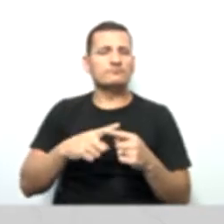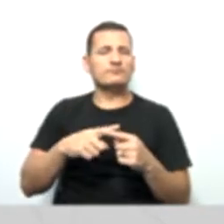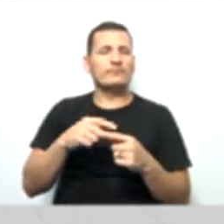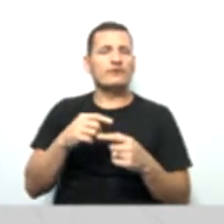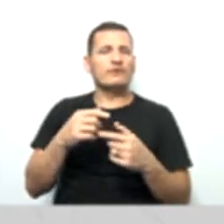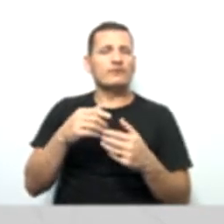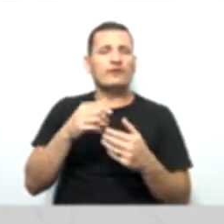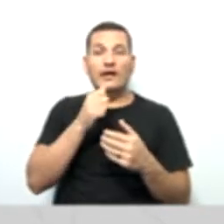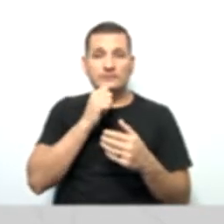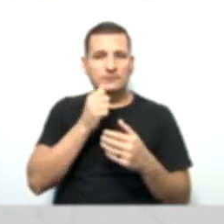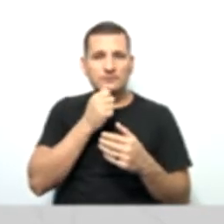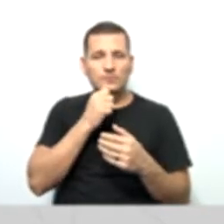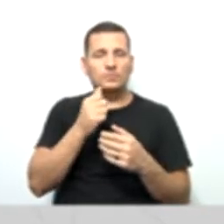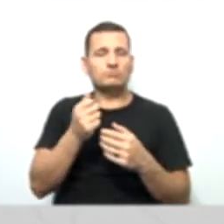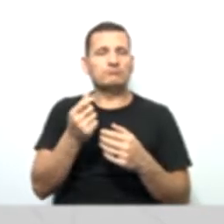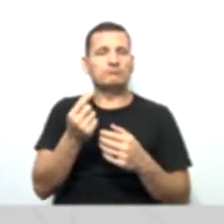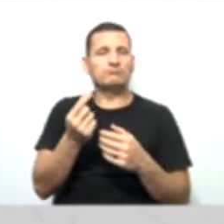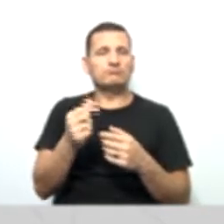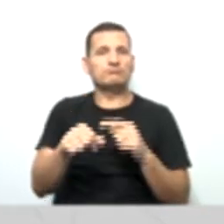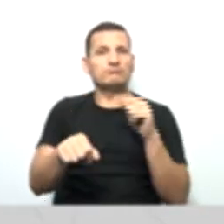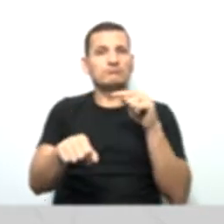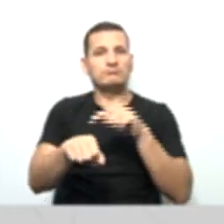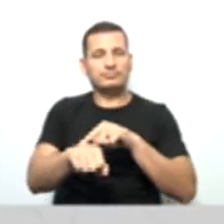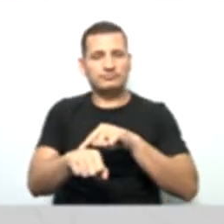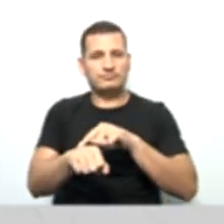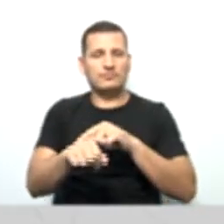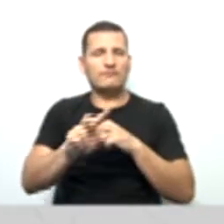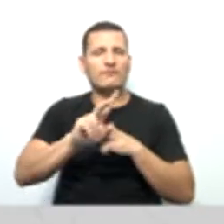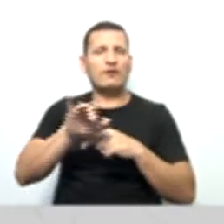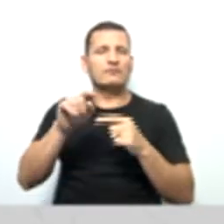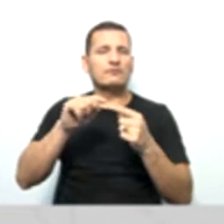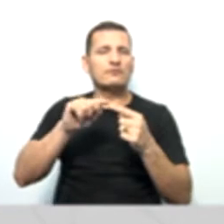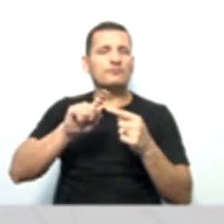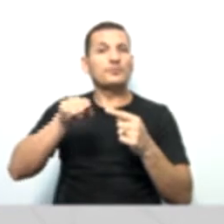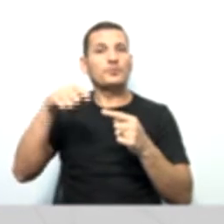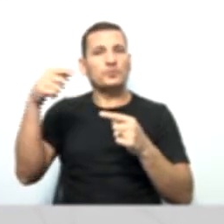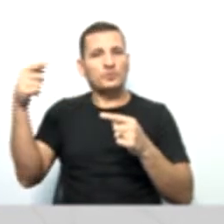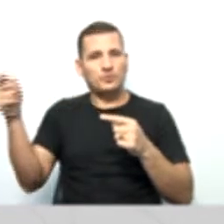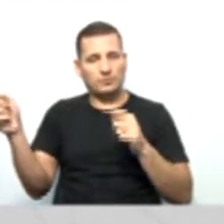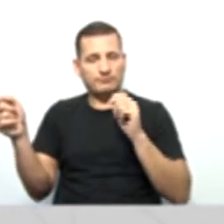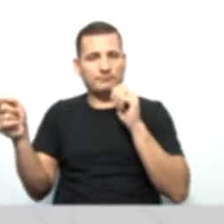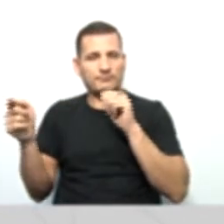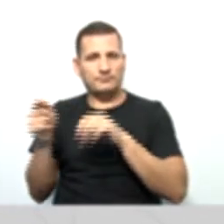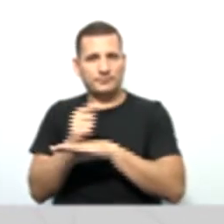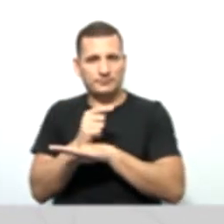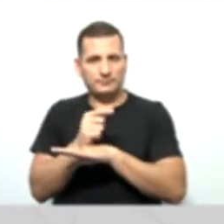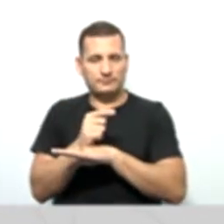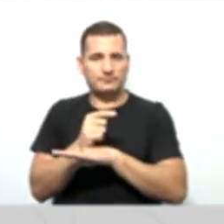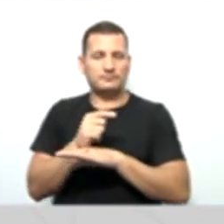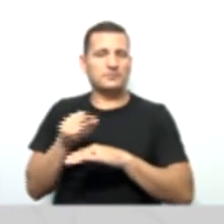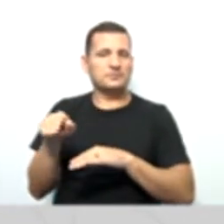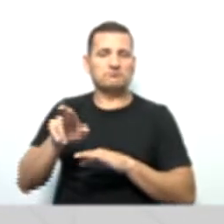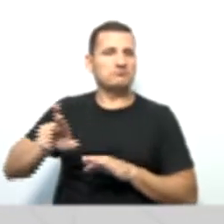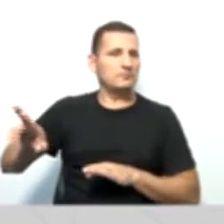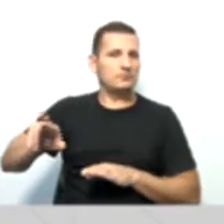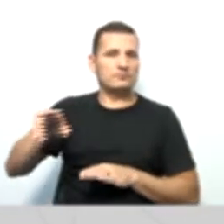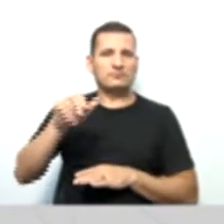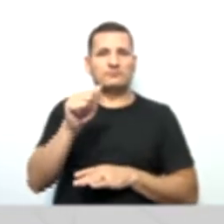vencer, ainda vai ser compensado, né? Então, ele não serve.